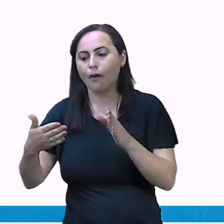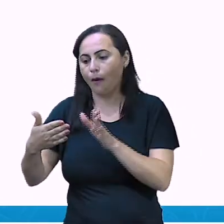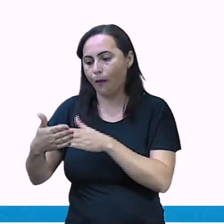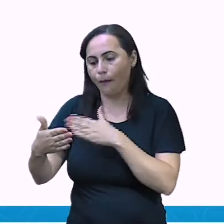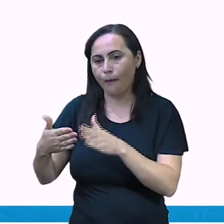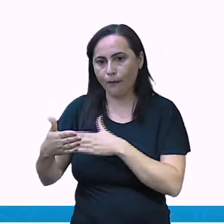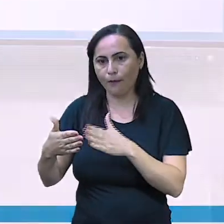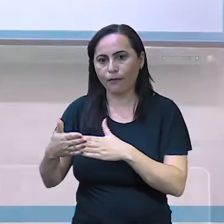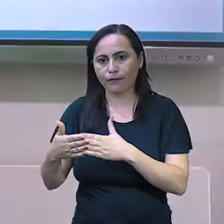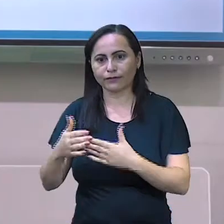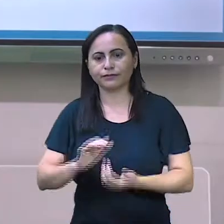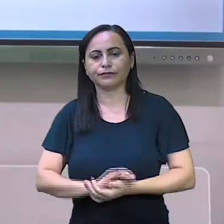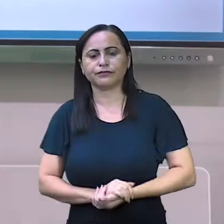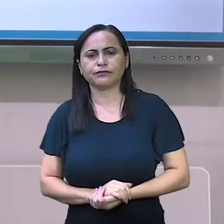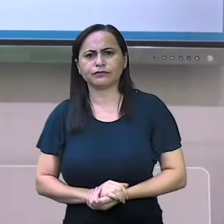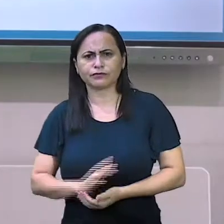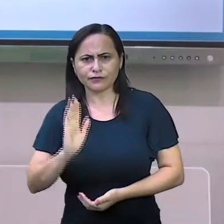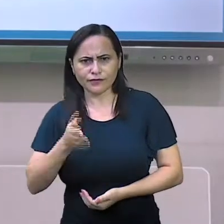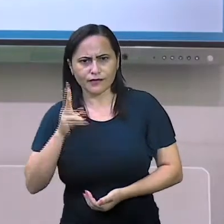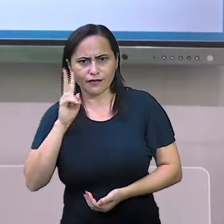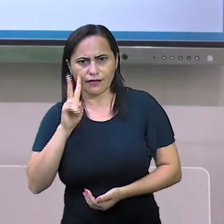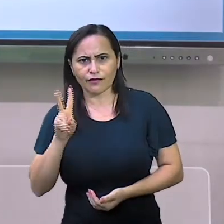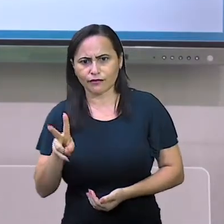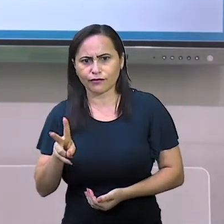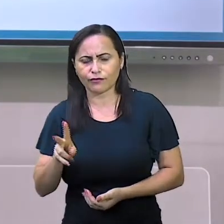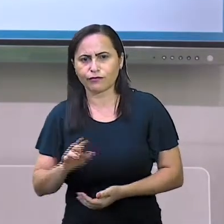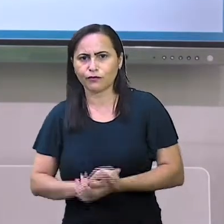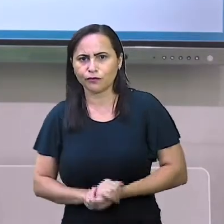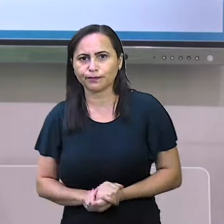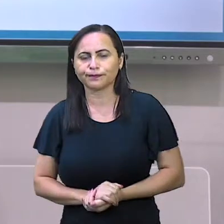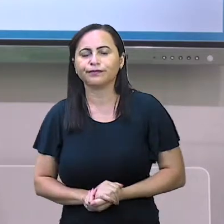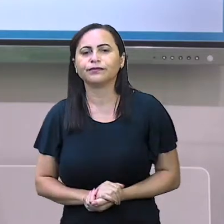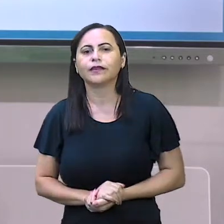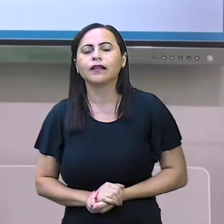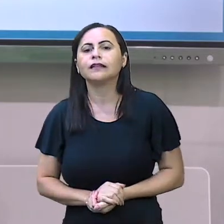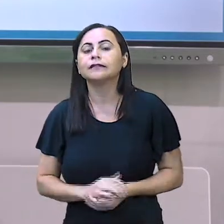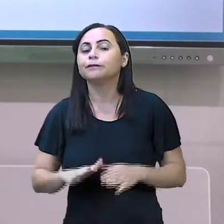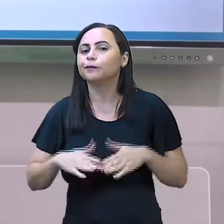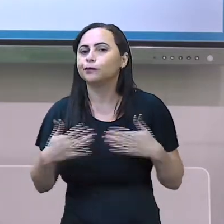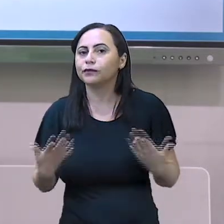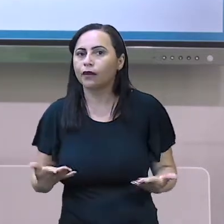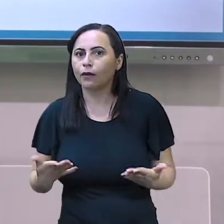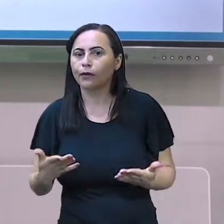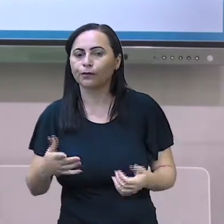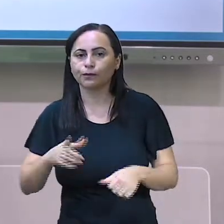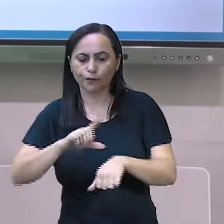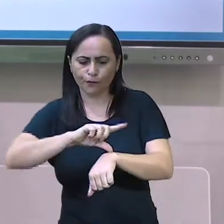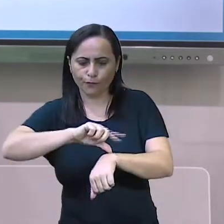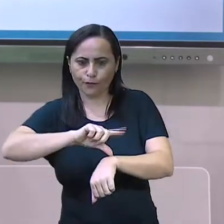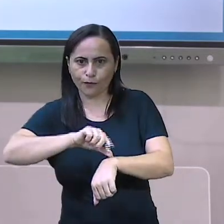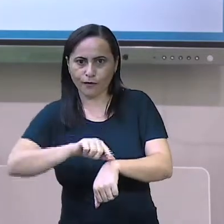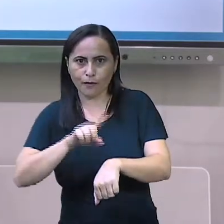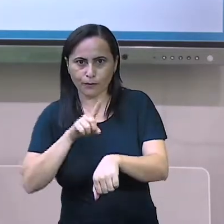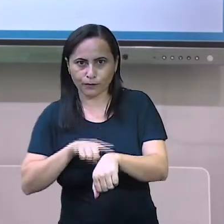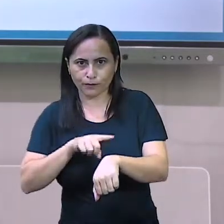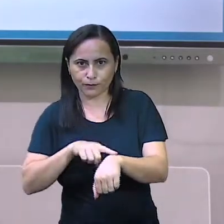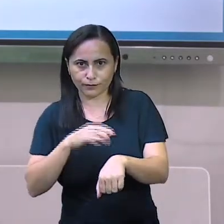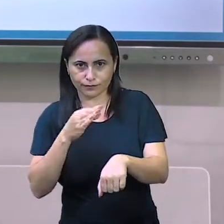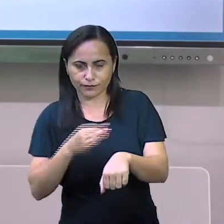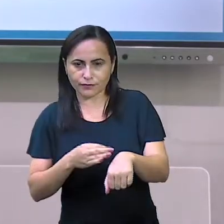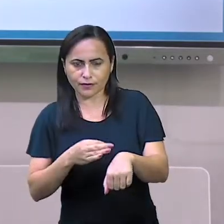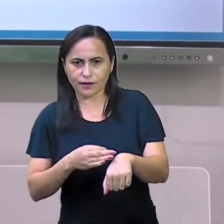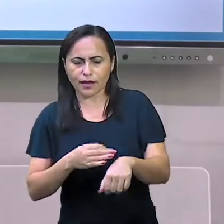Já que o relógio, professora Luciene, marca o tempo baseado no seu dia a dia, no seu dia a dia,